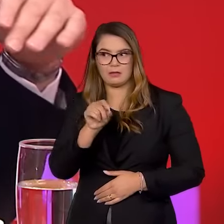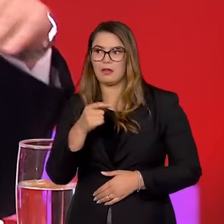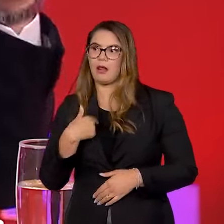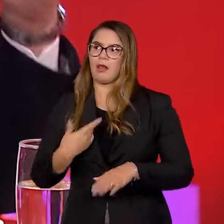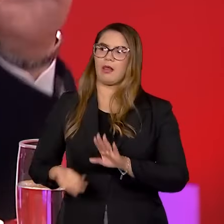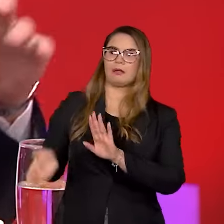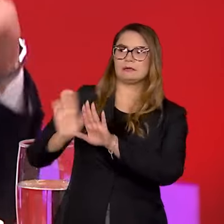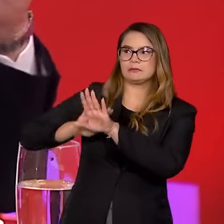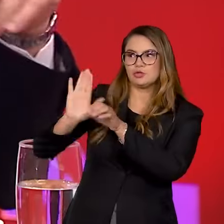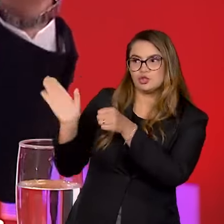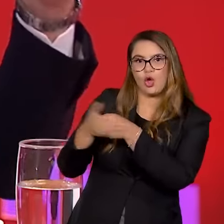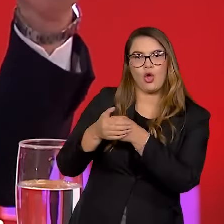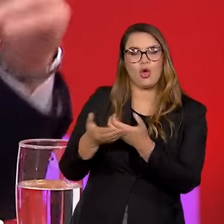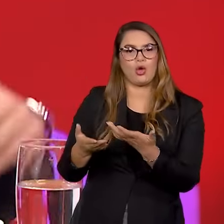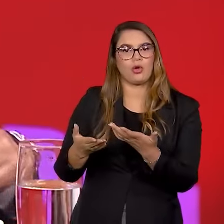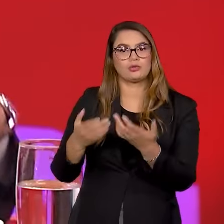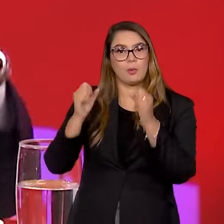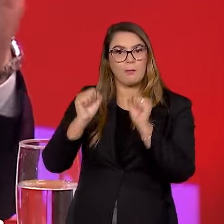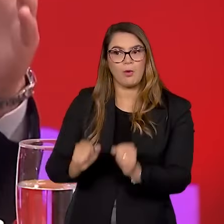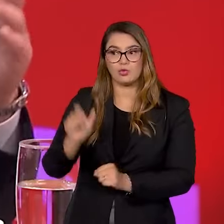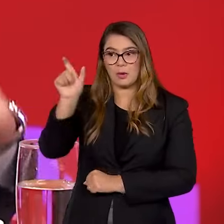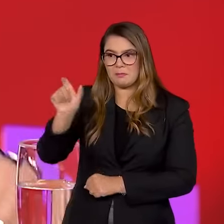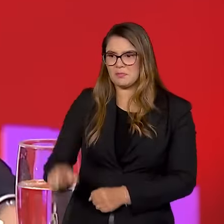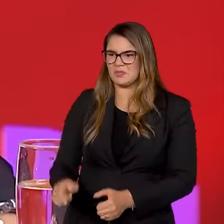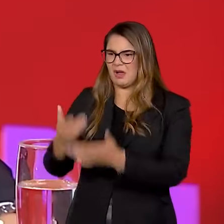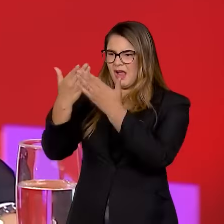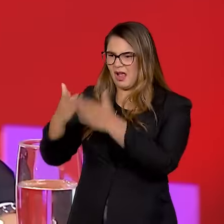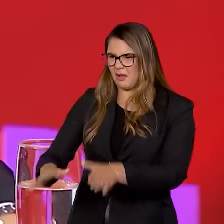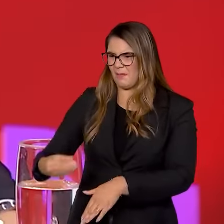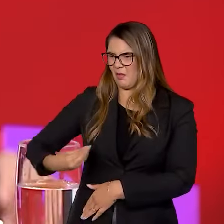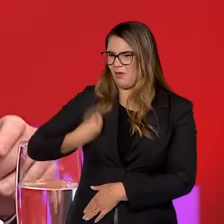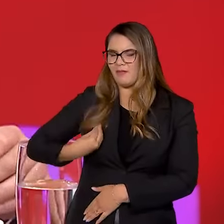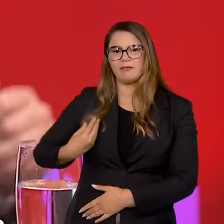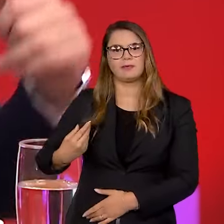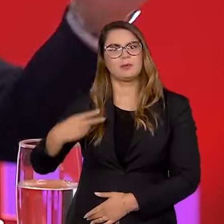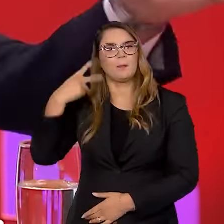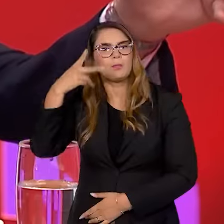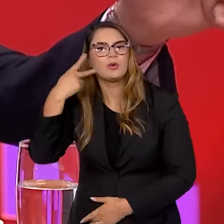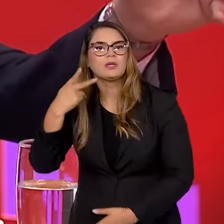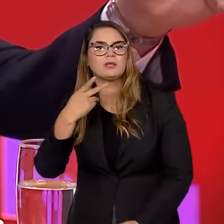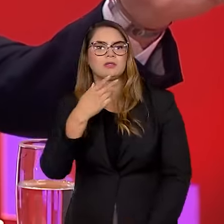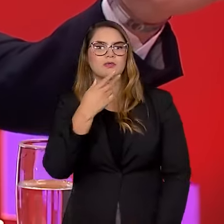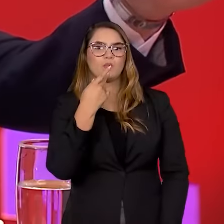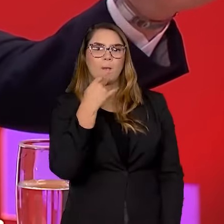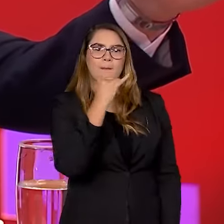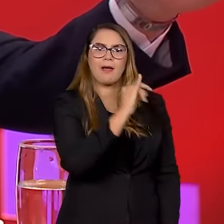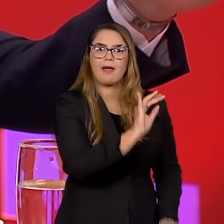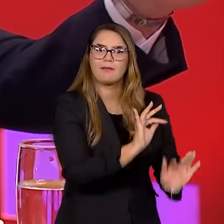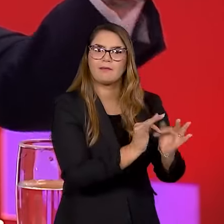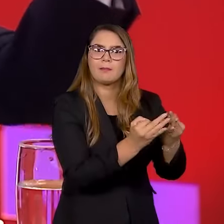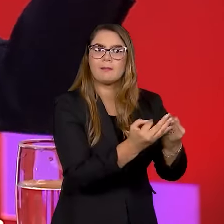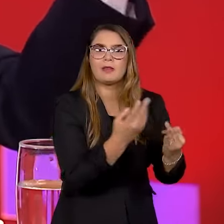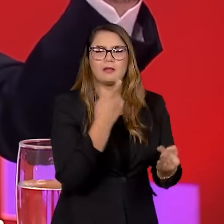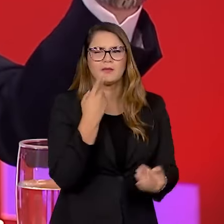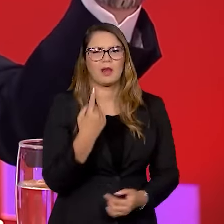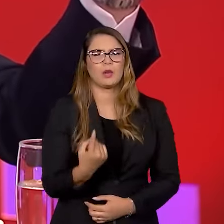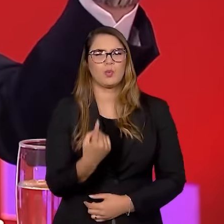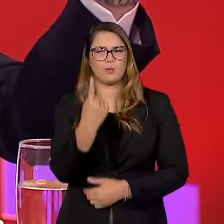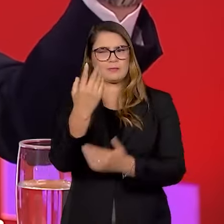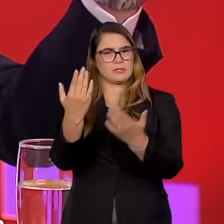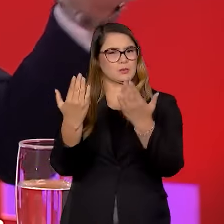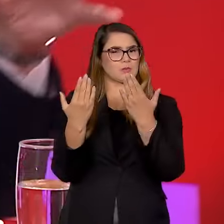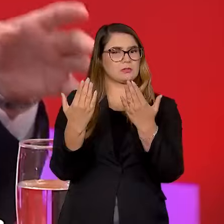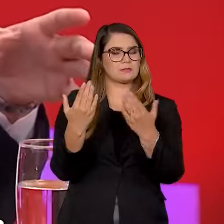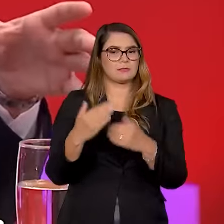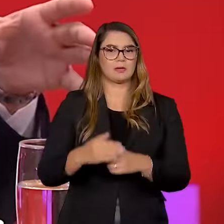simplesmente acabar com a vida de quem quer que seja, um político, um pai de família, levantando uma suspeita sequer.